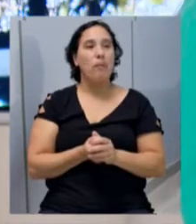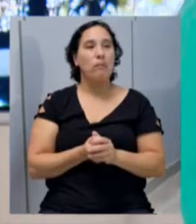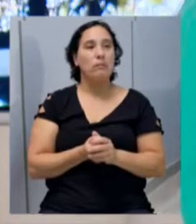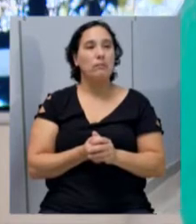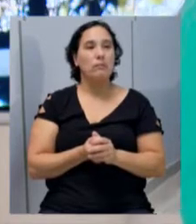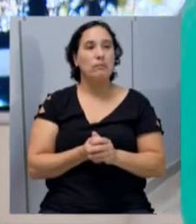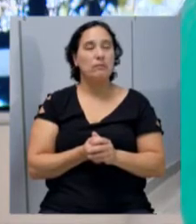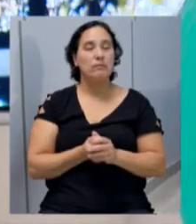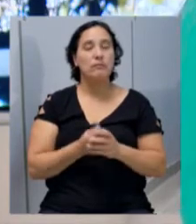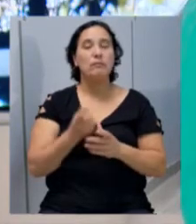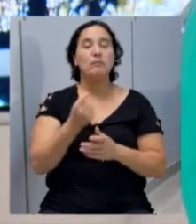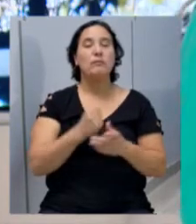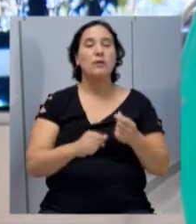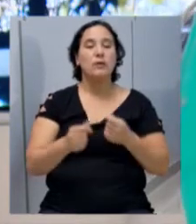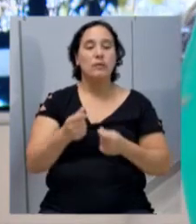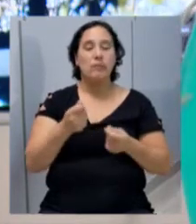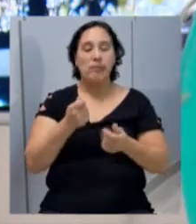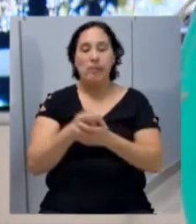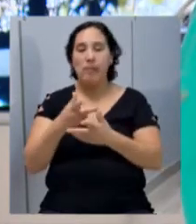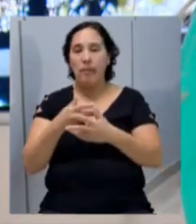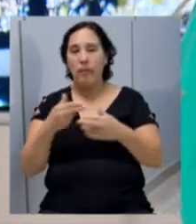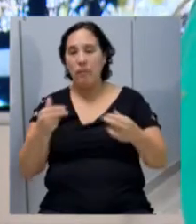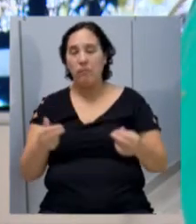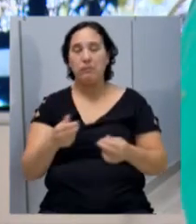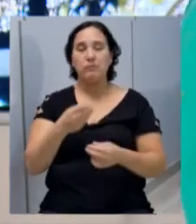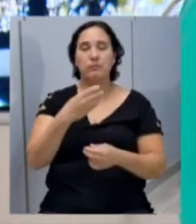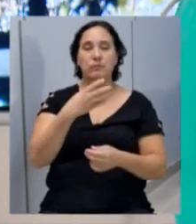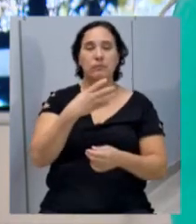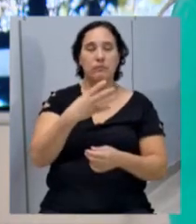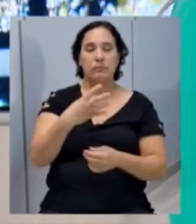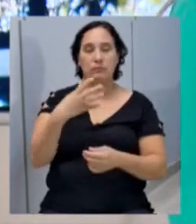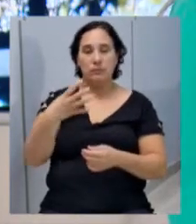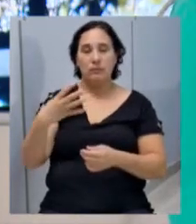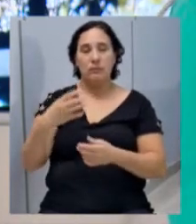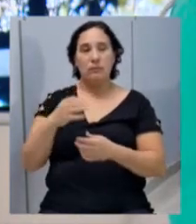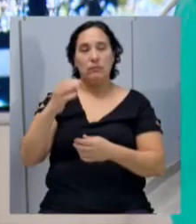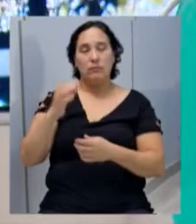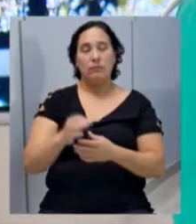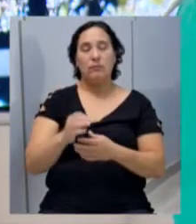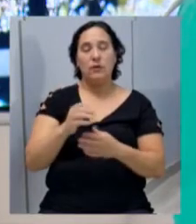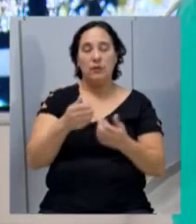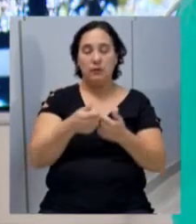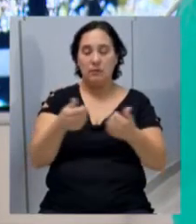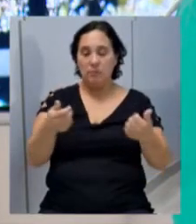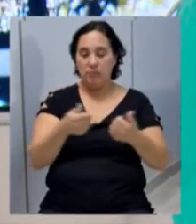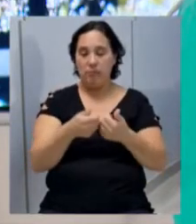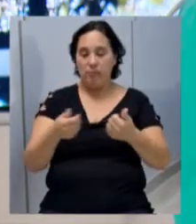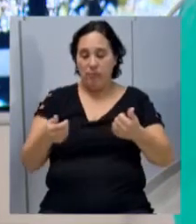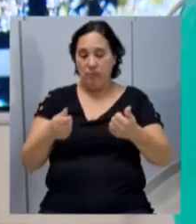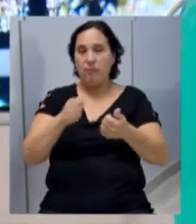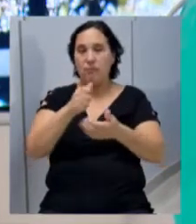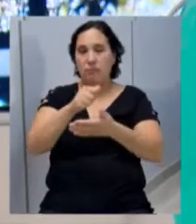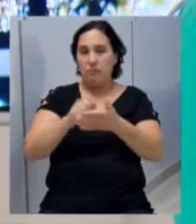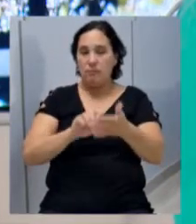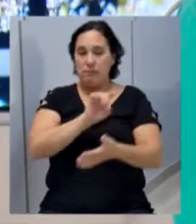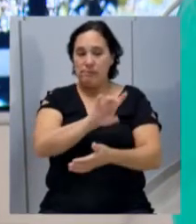E o quanto é destinado para equipamentos no 44,90, que tem esse desdobramento dentro de cada atividade.